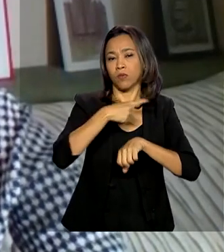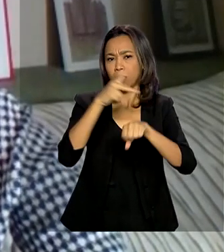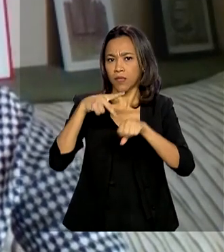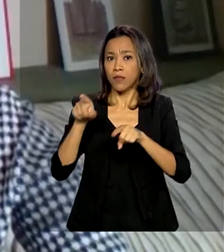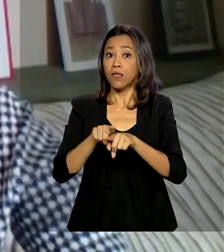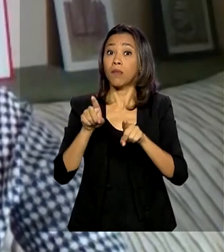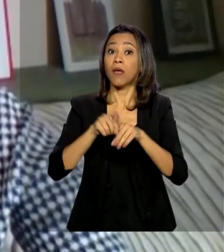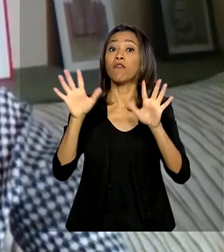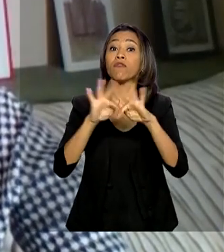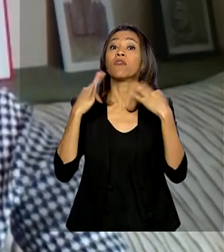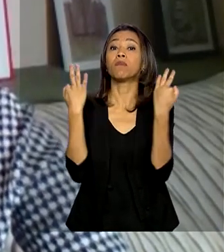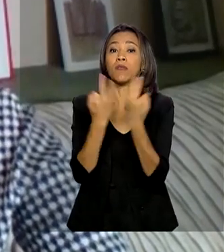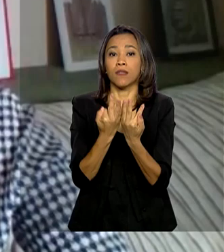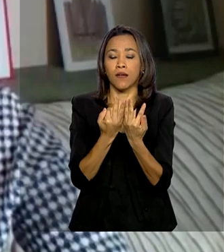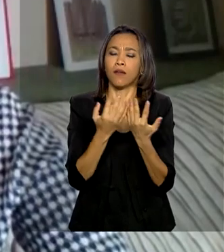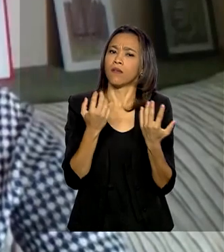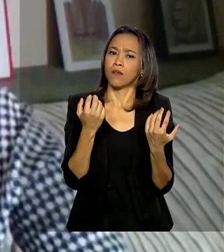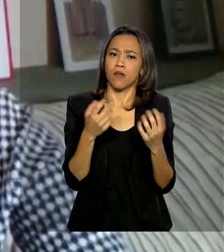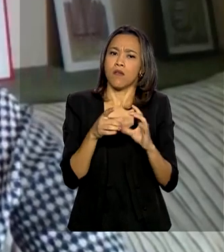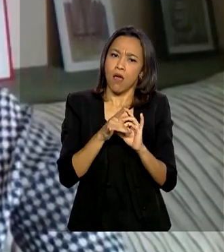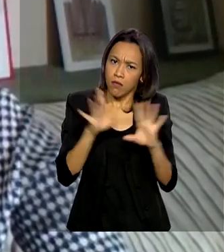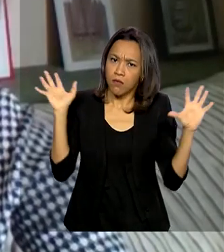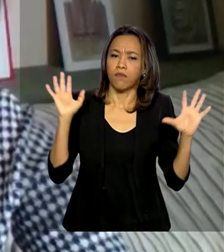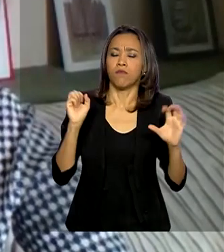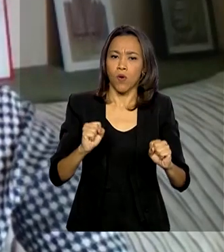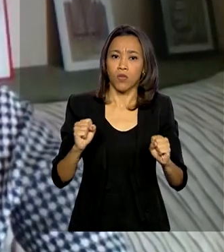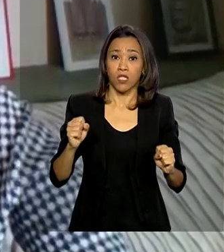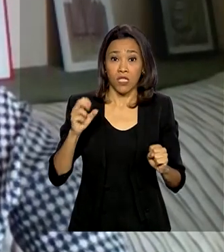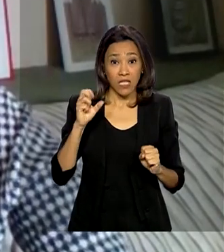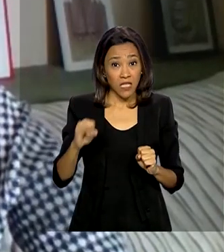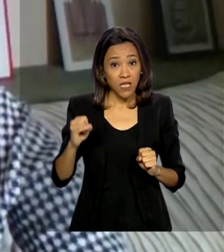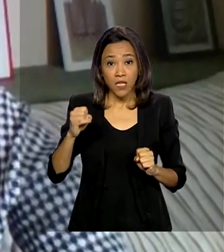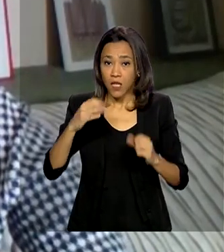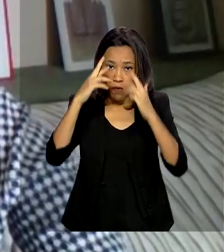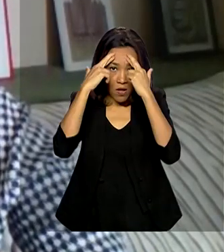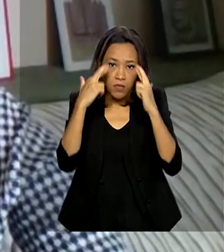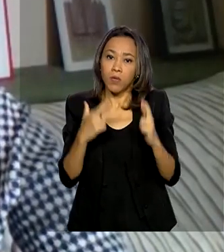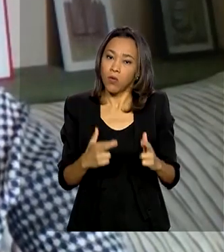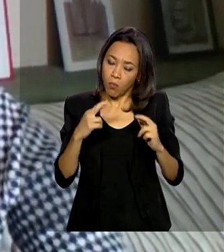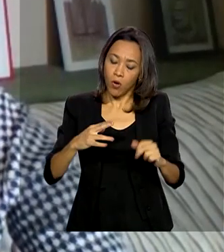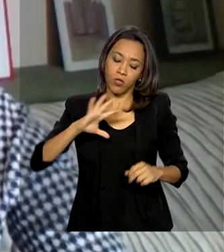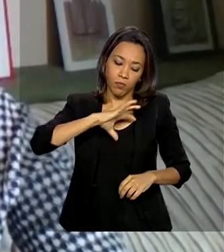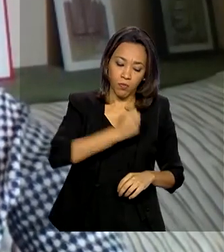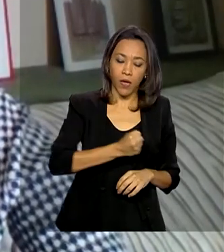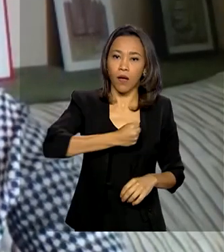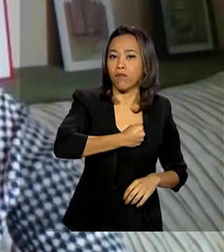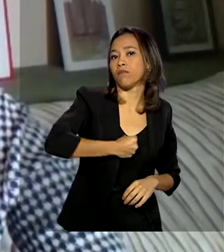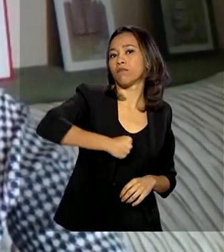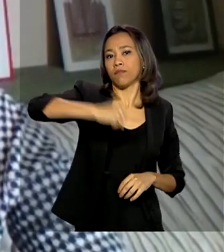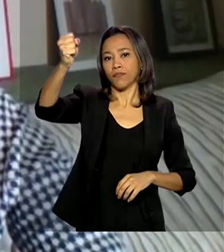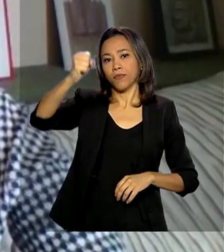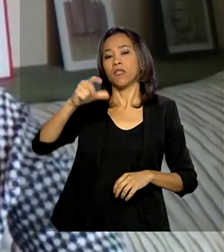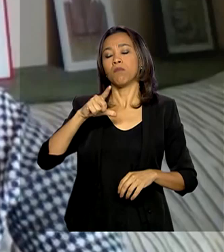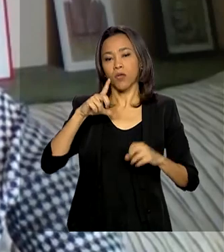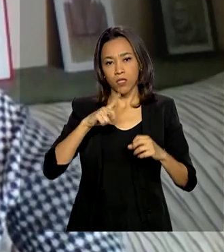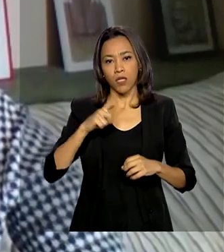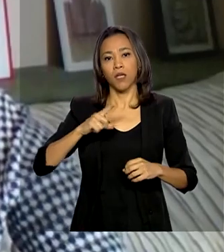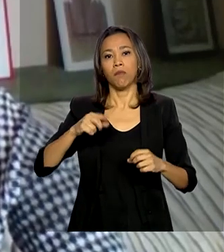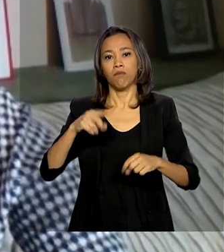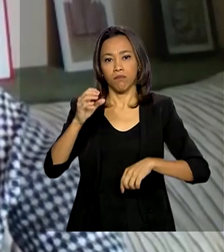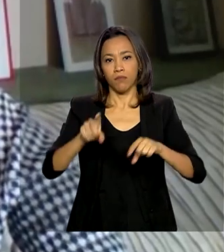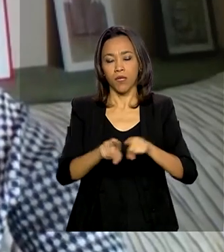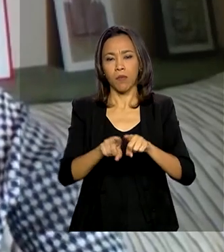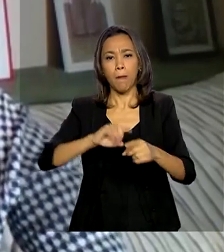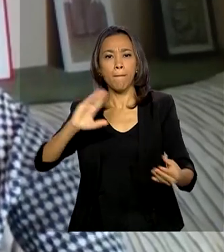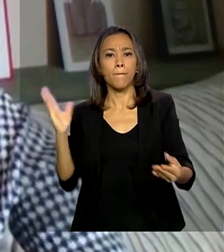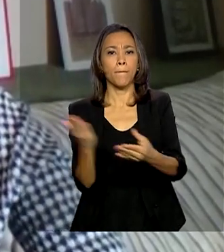brasileiros. O descumprimento pode gerar a deportação e também a responsabilização civil, administrativa e penal.